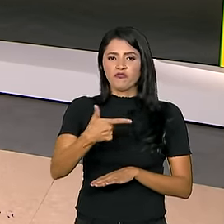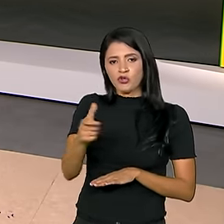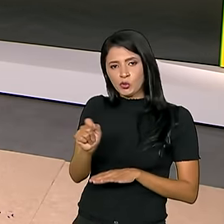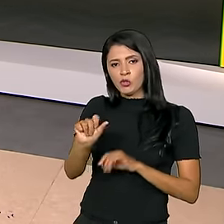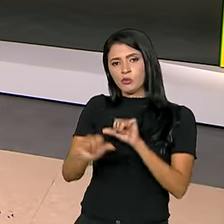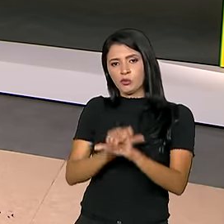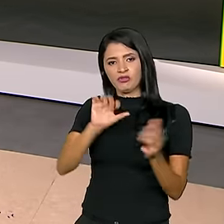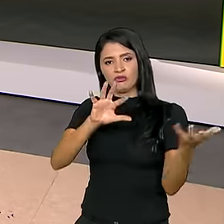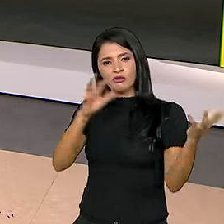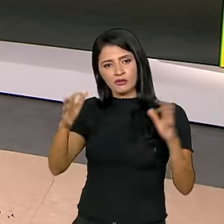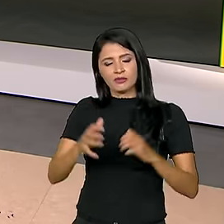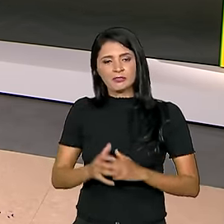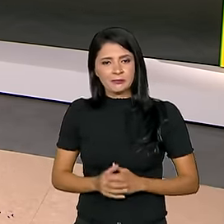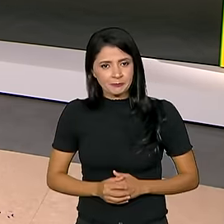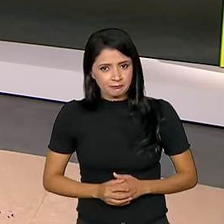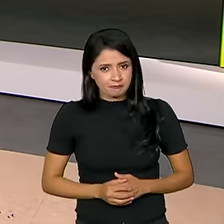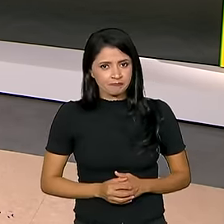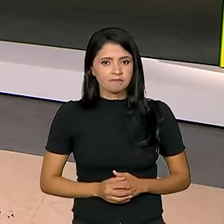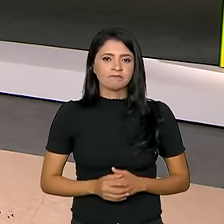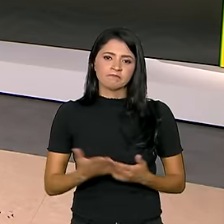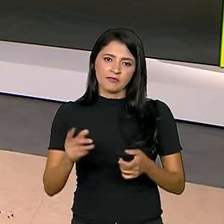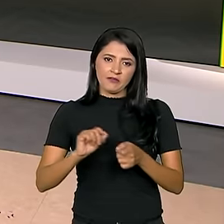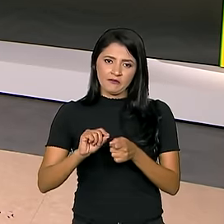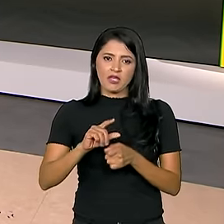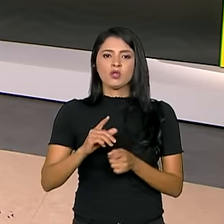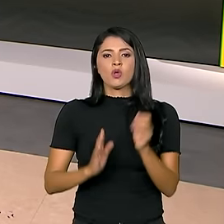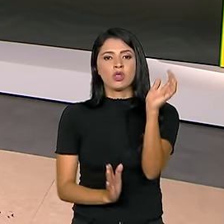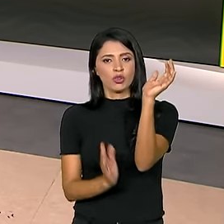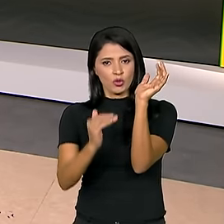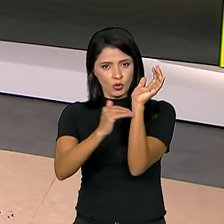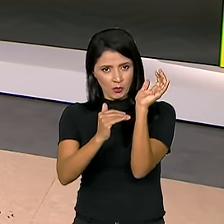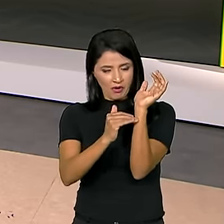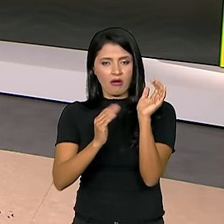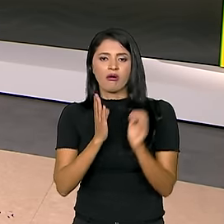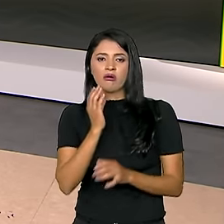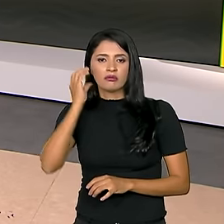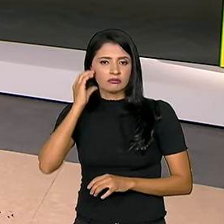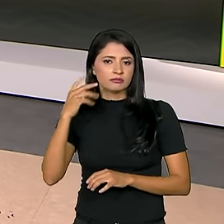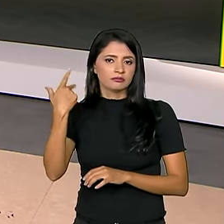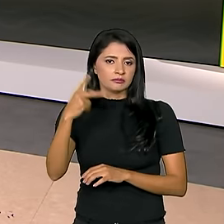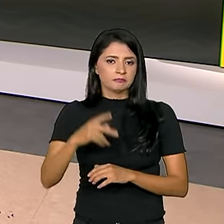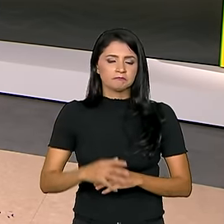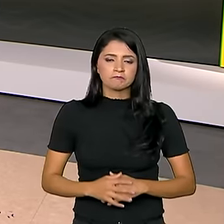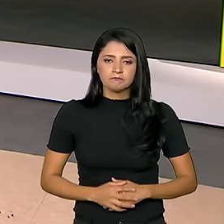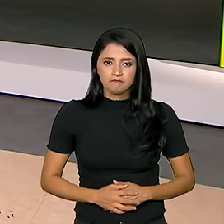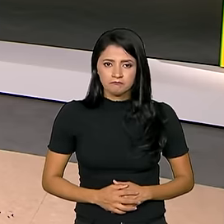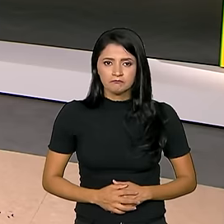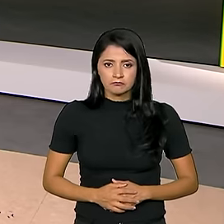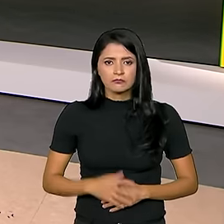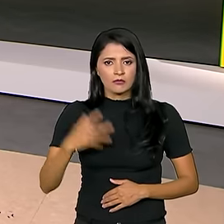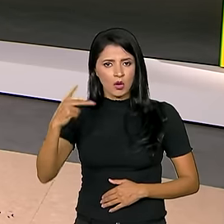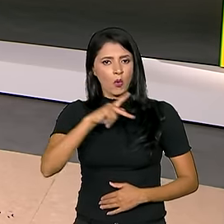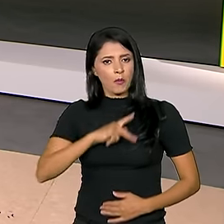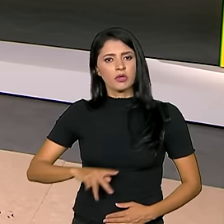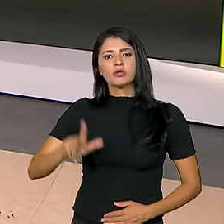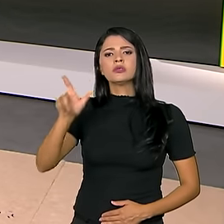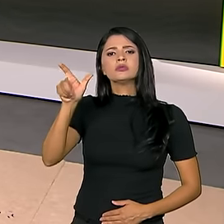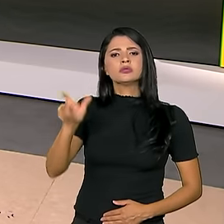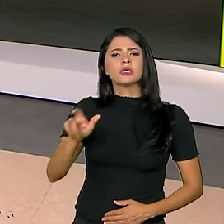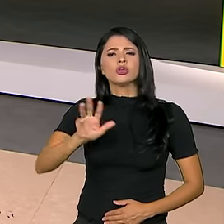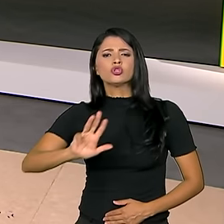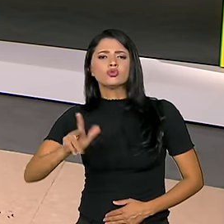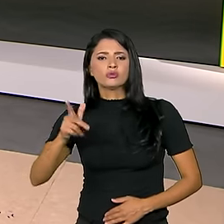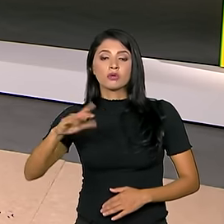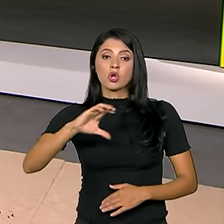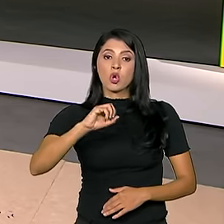Mudanças Climáticas, a COP28 realizada em Dubai, nos Emirados Árabes Unidos. De acordo com o presidente Lula, a